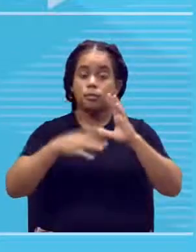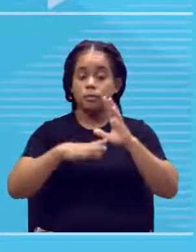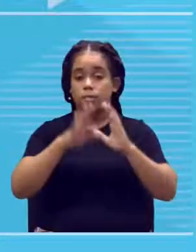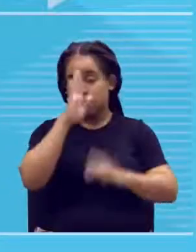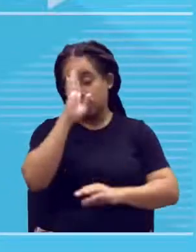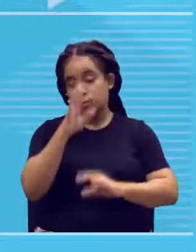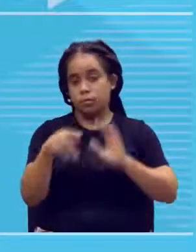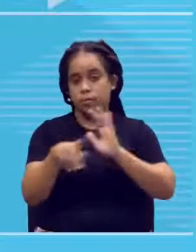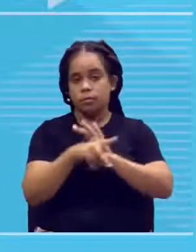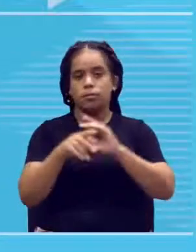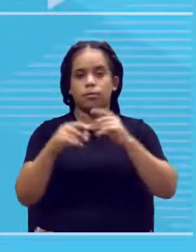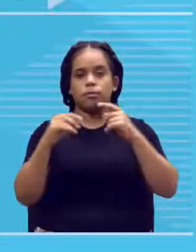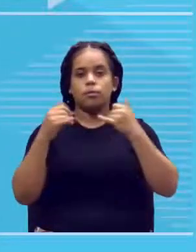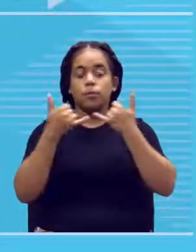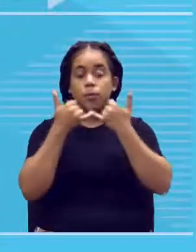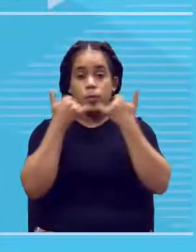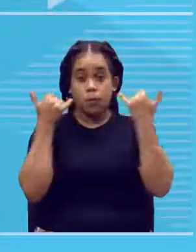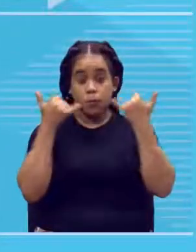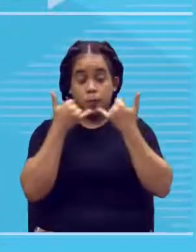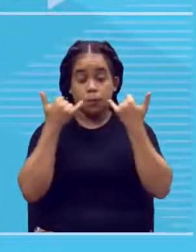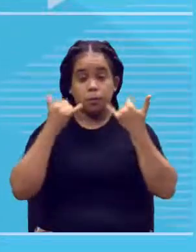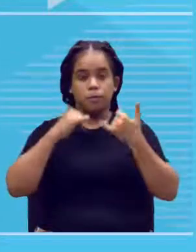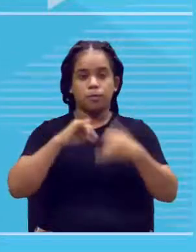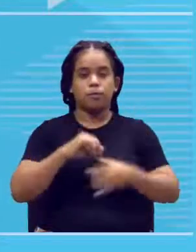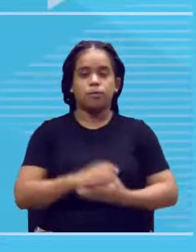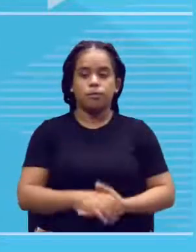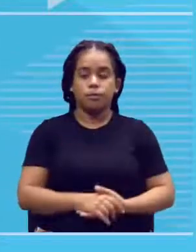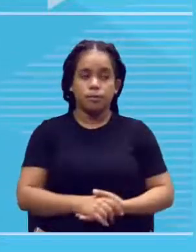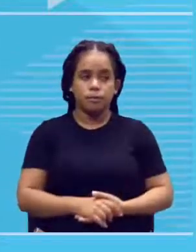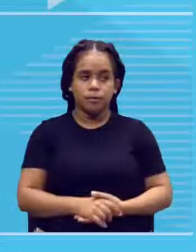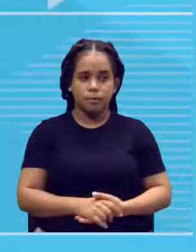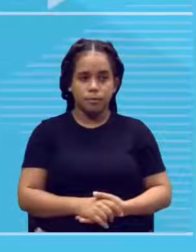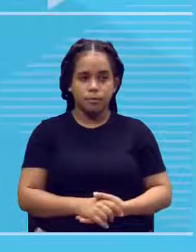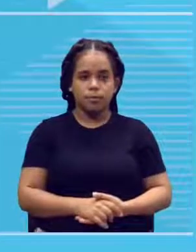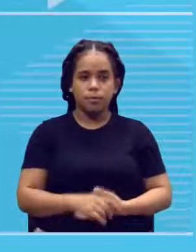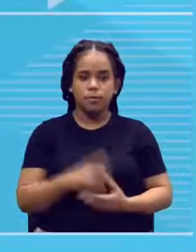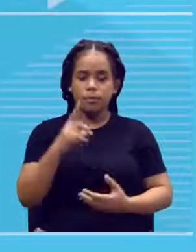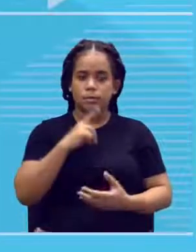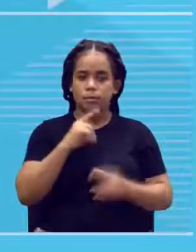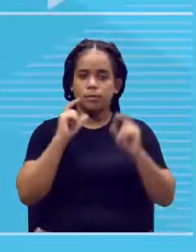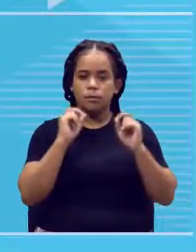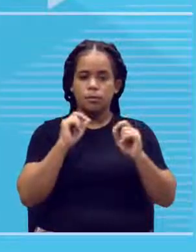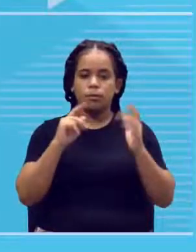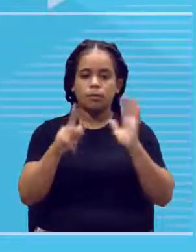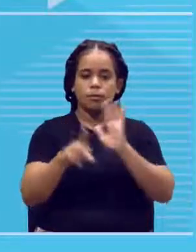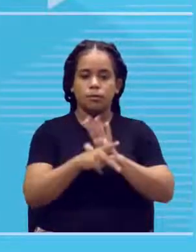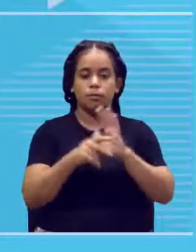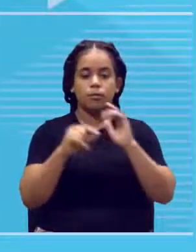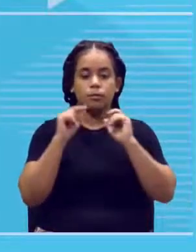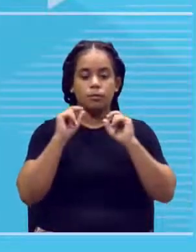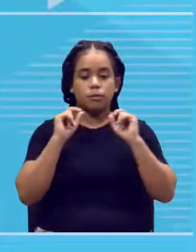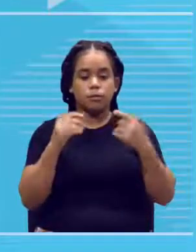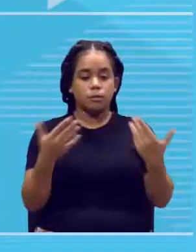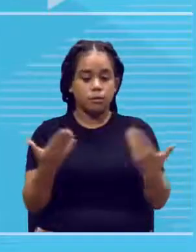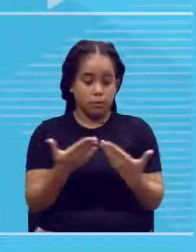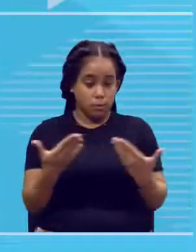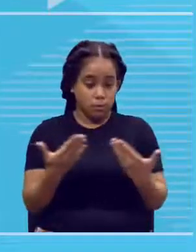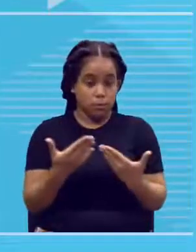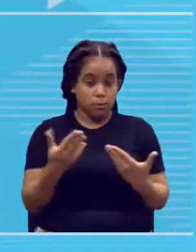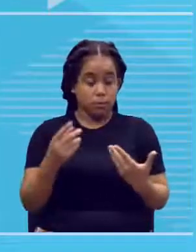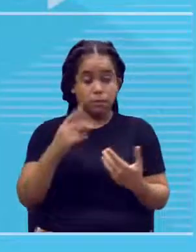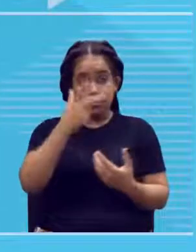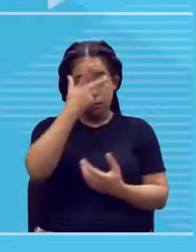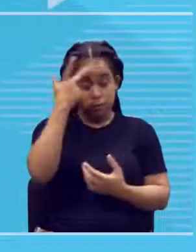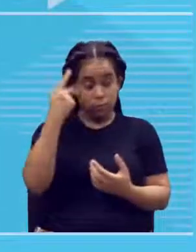dominando em relação à sociedade. Não. Certo? Então, nesse caso aqui, nesse último caso aqui, a pessoa que